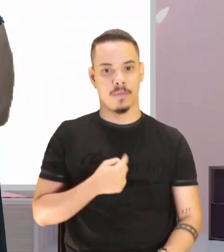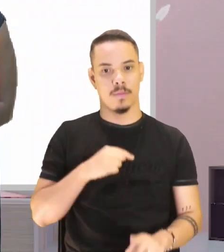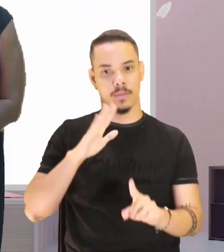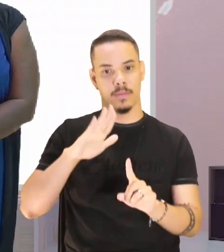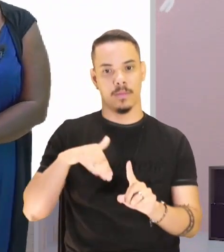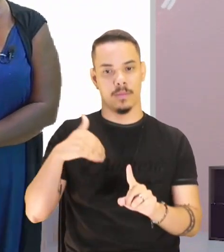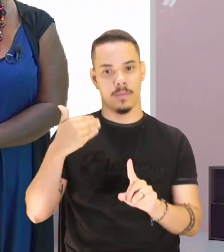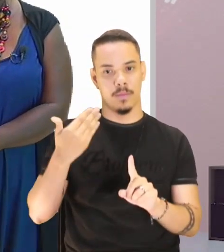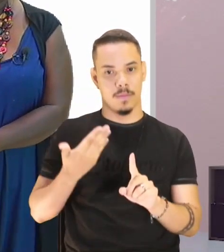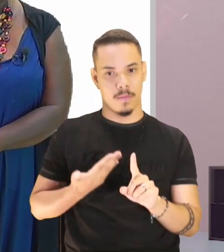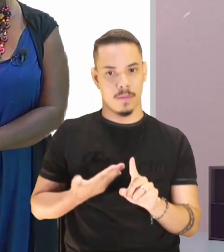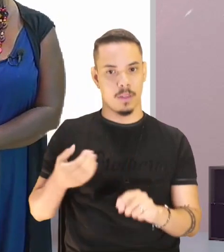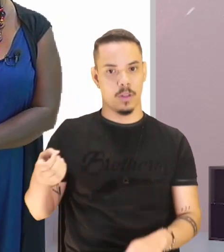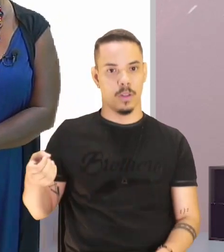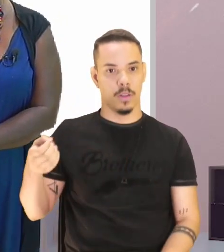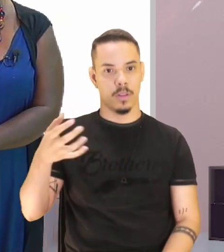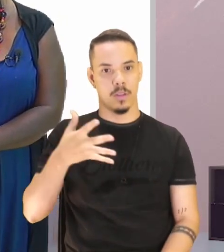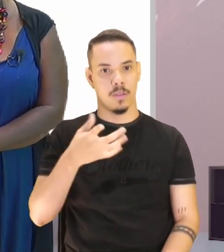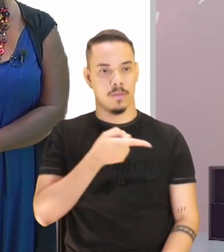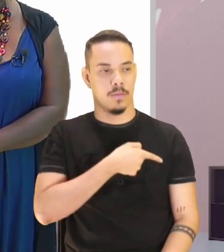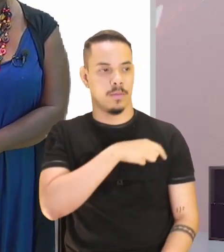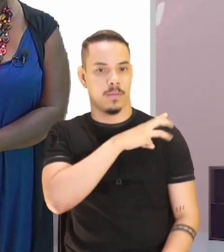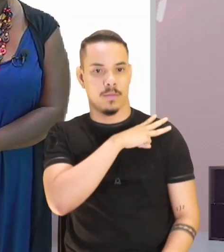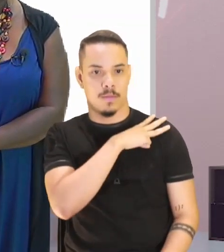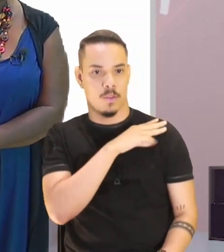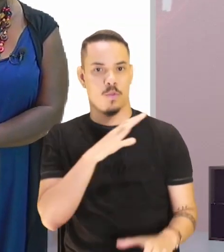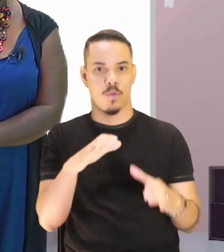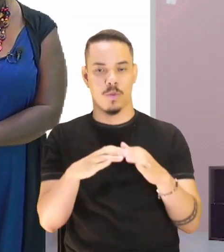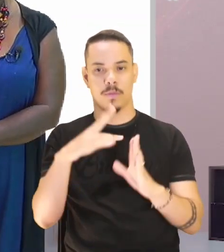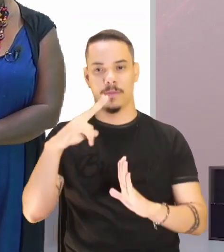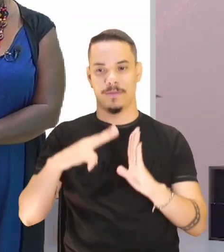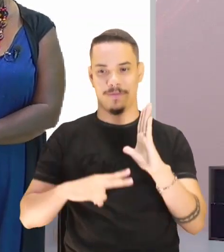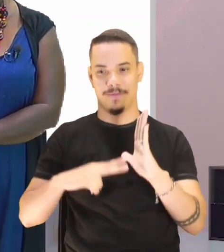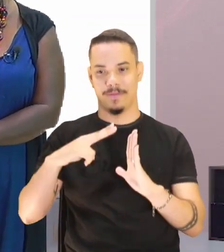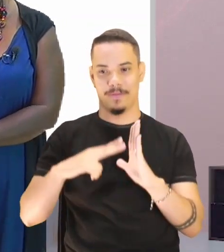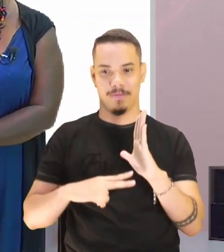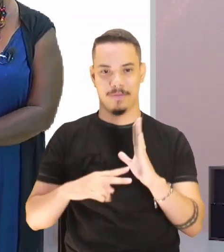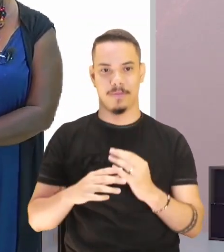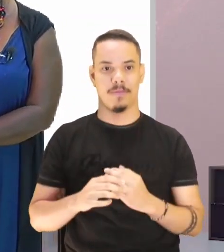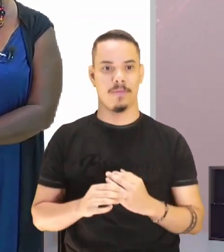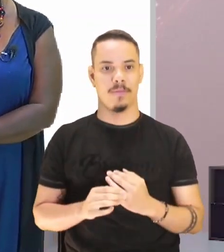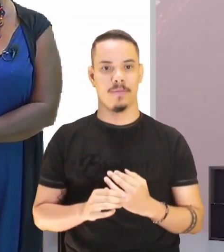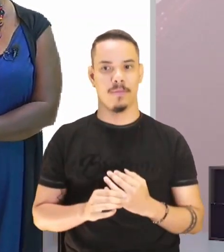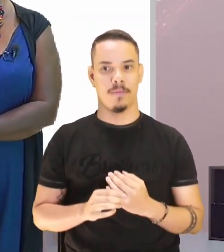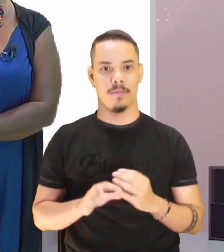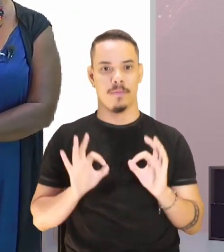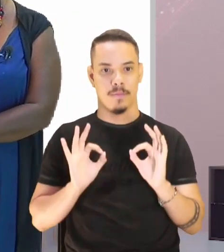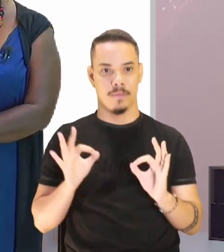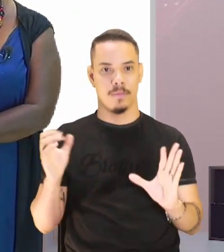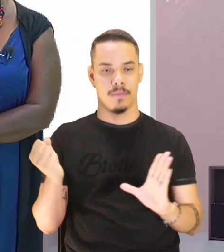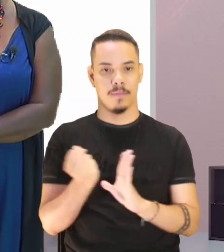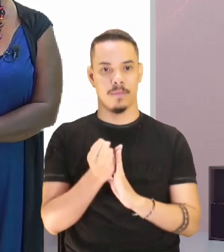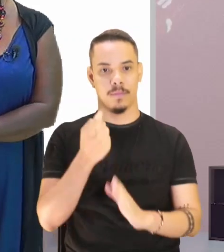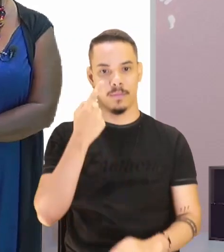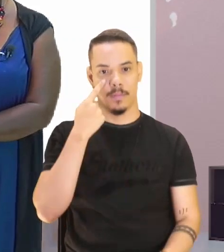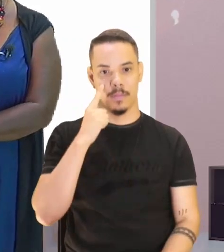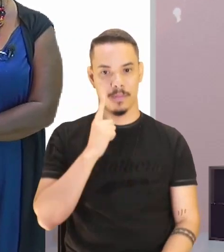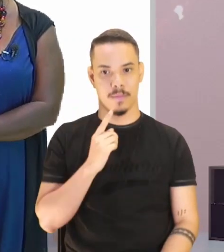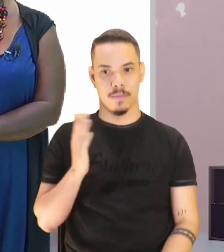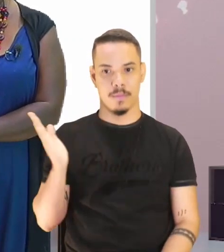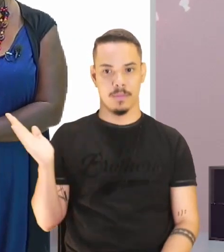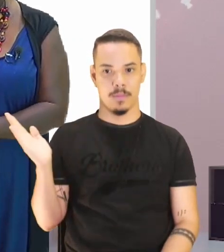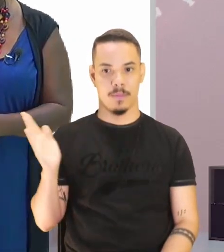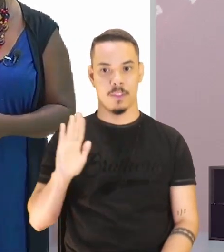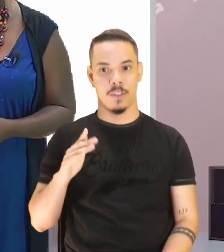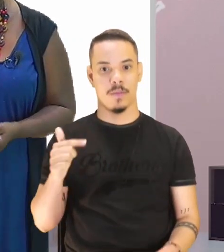primeiro ano, novo ensino médio com clube de leitura. Beleza? A marca de uma lágrima aí, olha só.